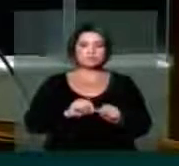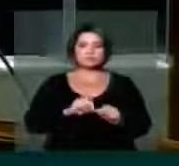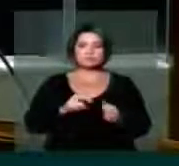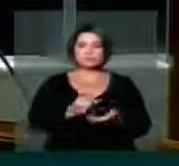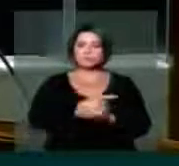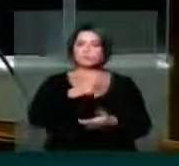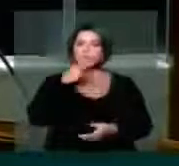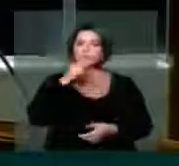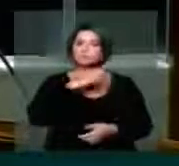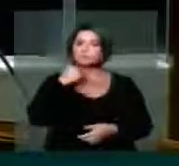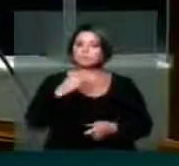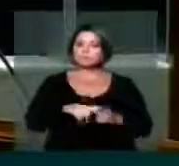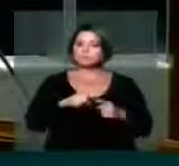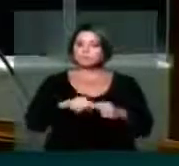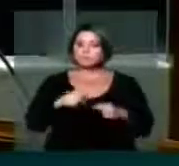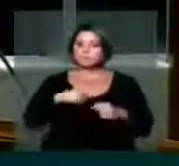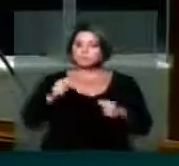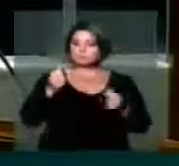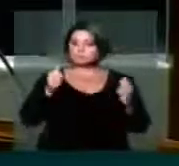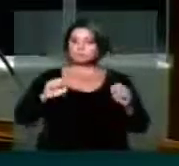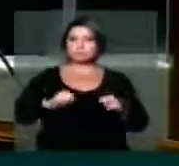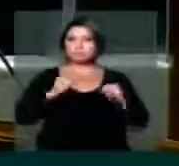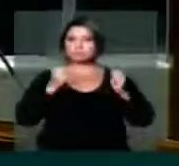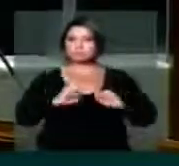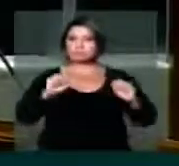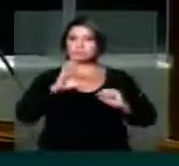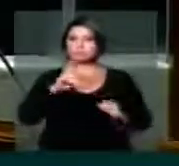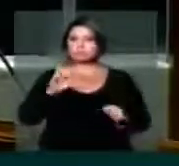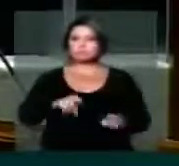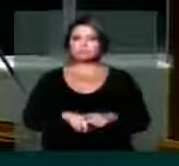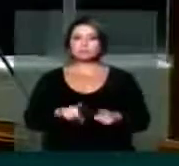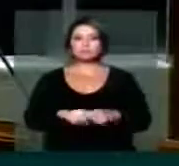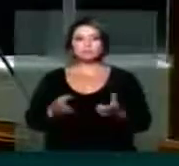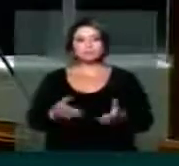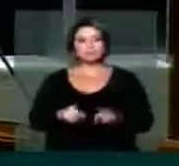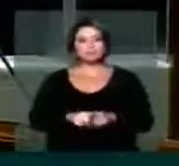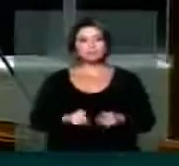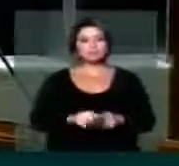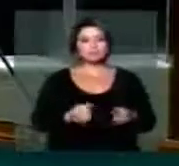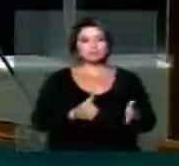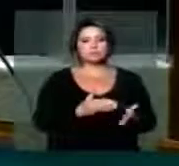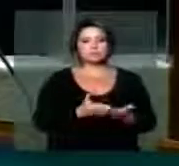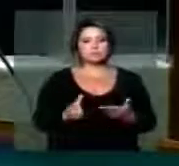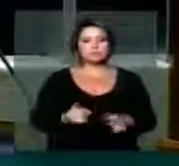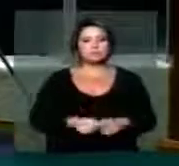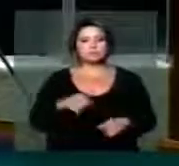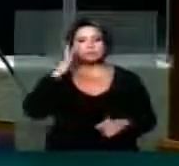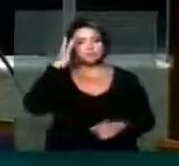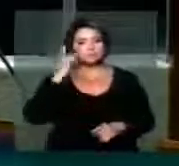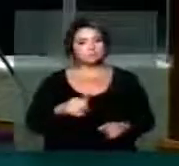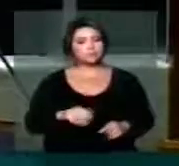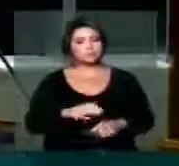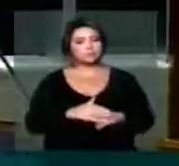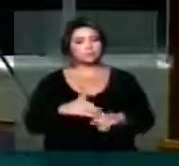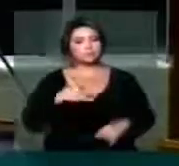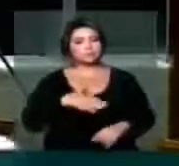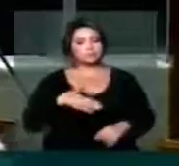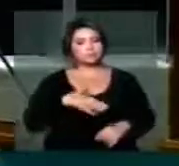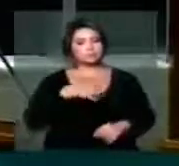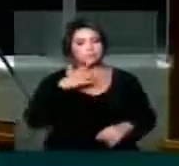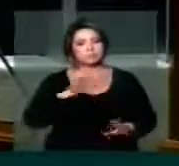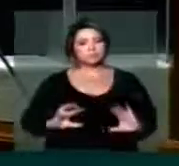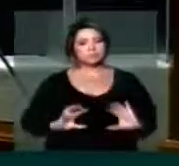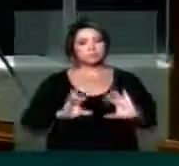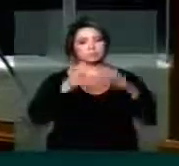que São Francisco de Assis sugeria aos seus confrados quando perdiam alguém muito querido. Melhor